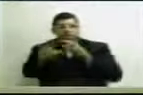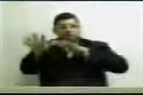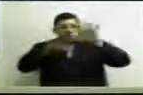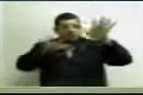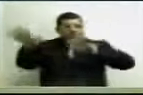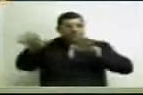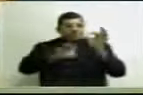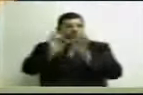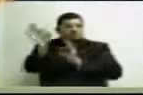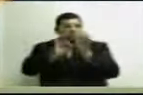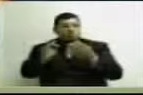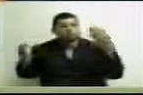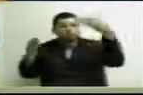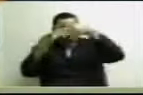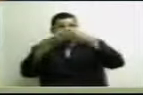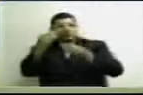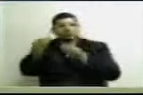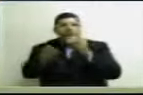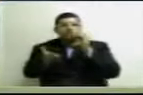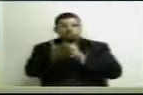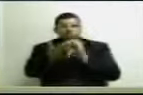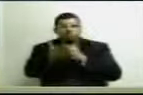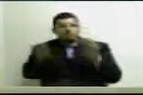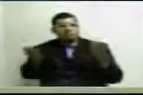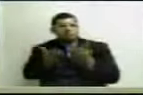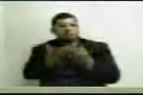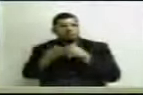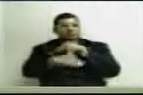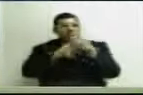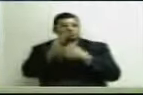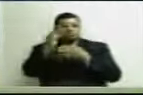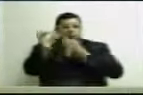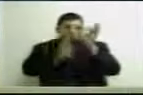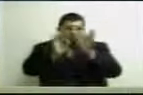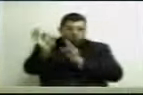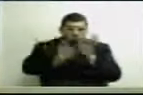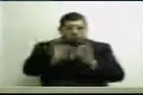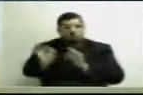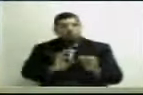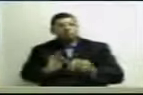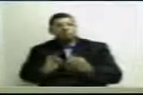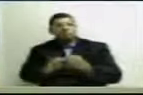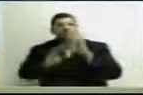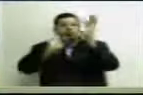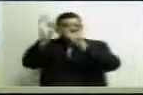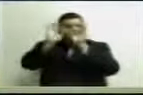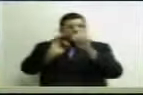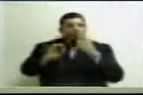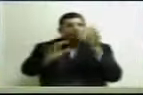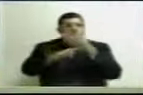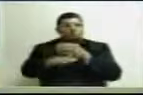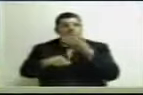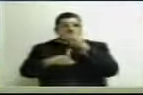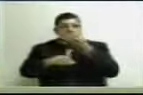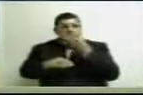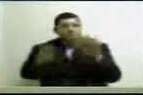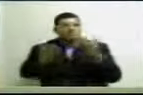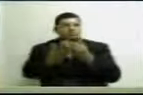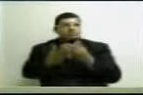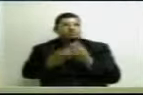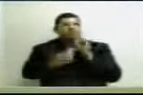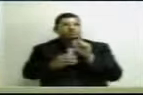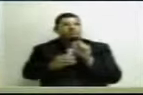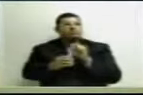distribuir a proposta final, como ficou fundamentada, toda a justificativa dela, o modelo que nós estamos sugerindo